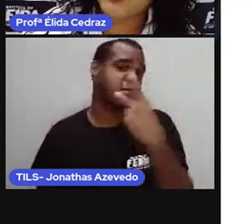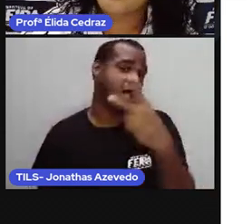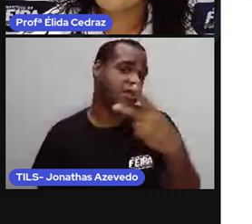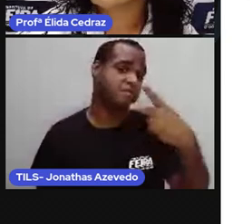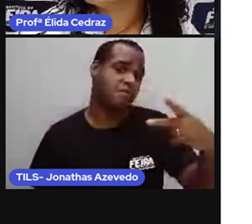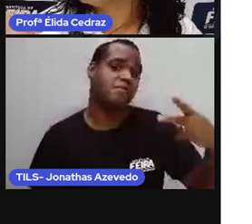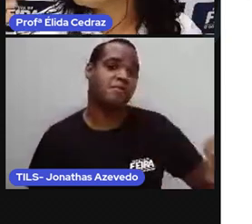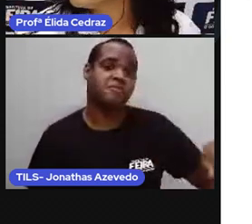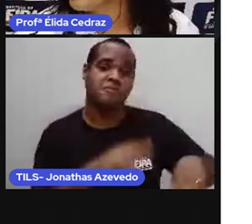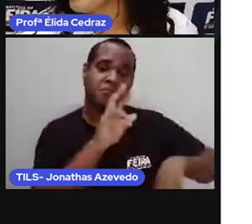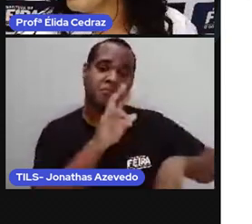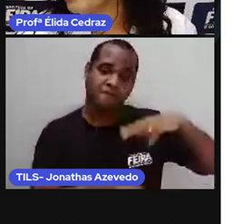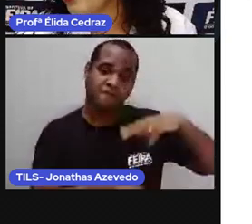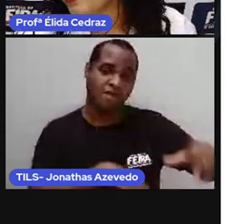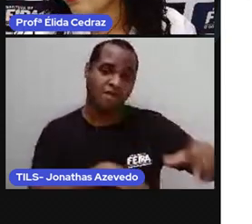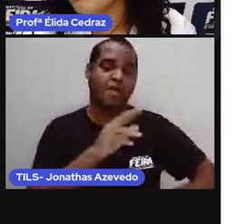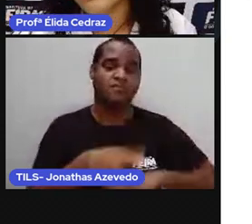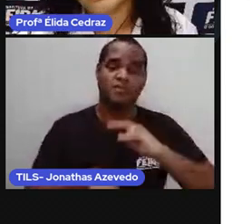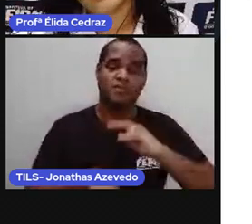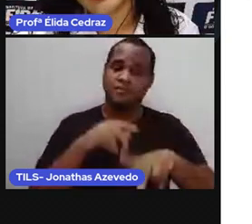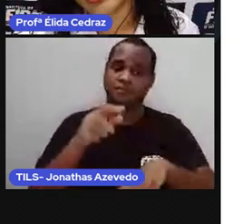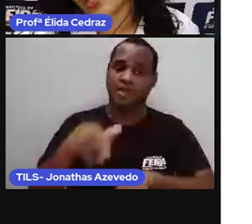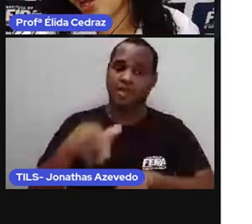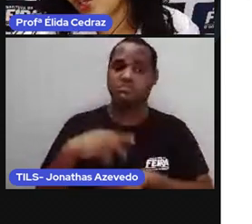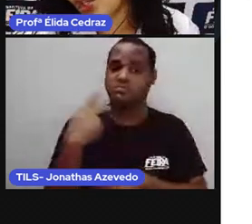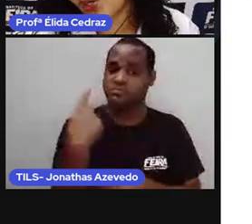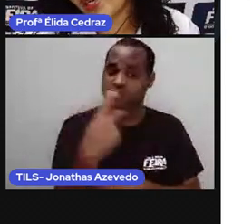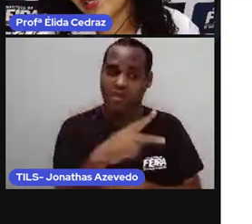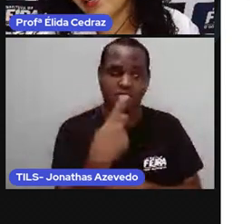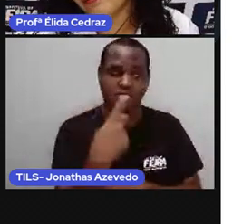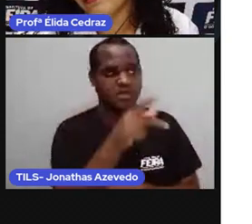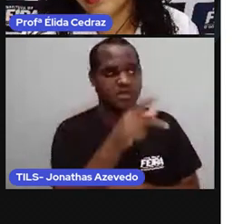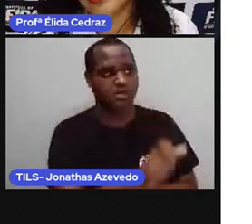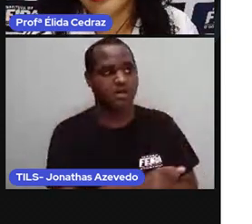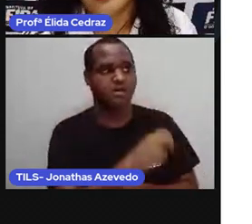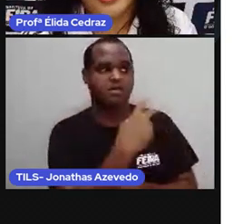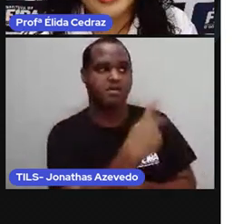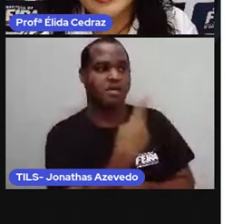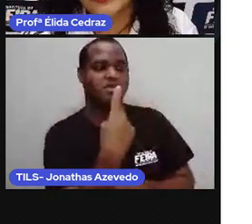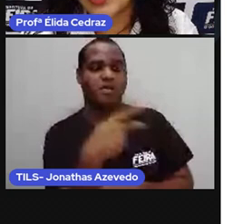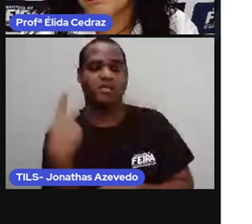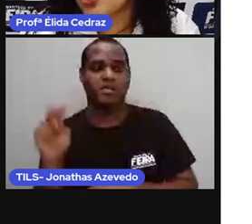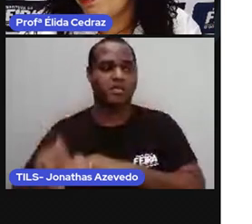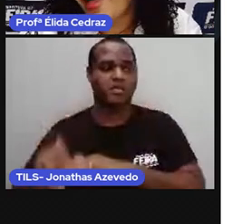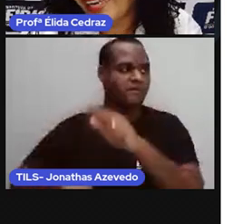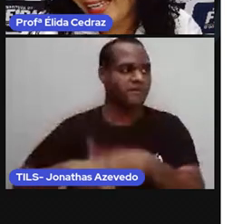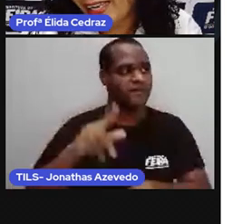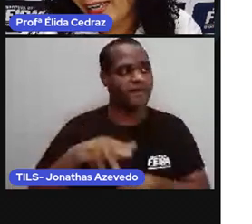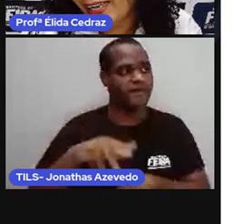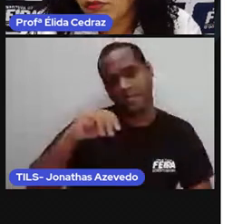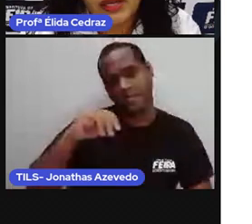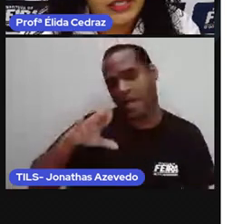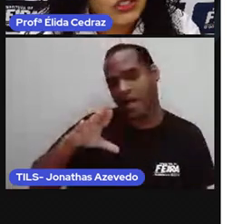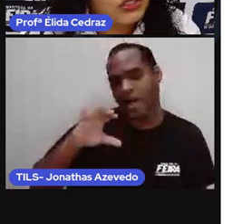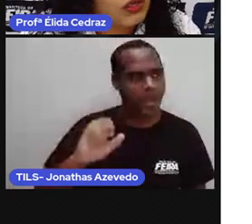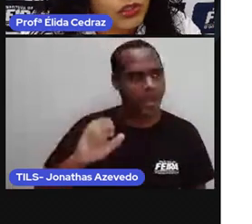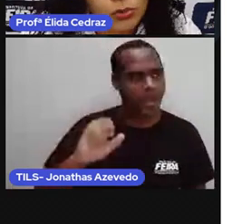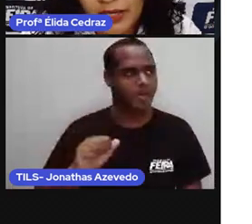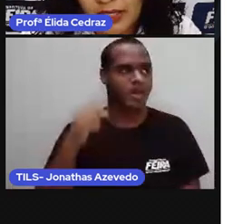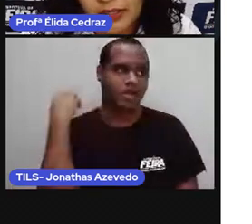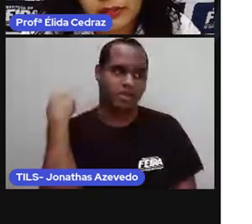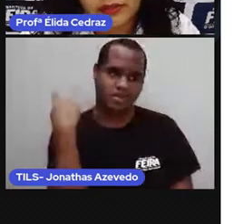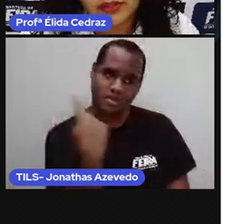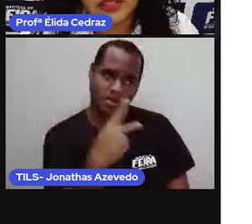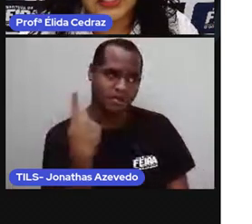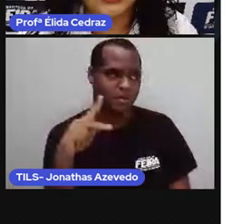Gabriel. De Joaquim fala só de Joaquim. A linha do tempo de Maria fala só